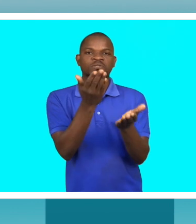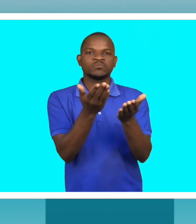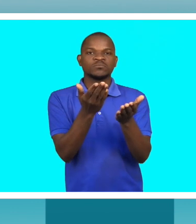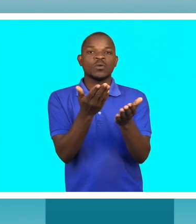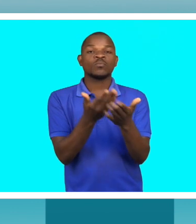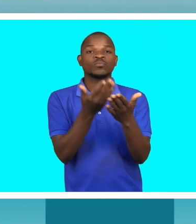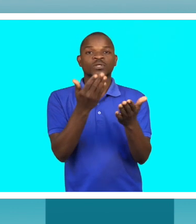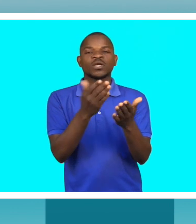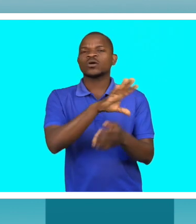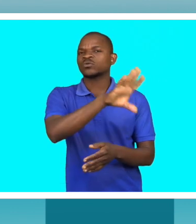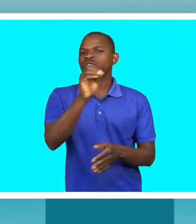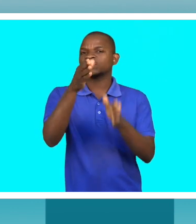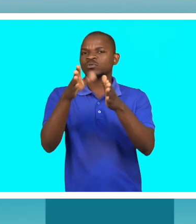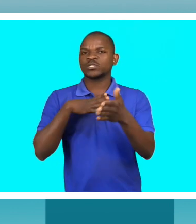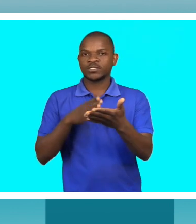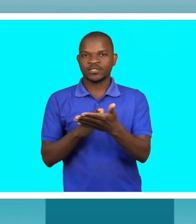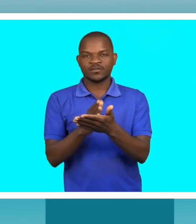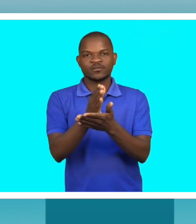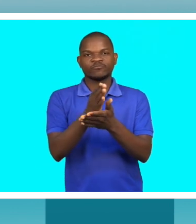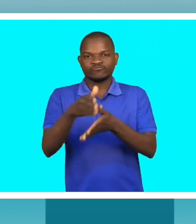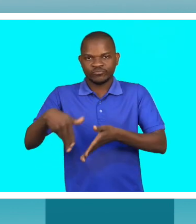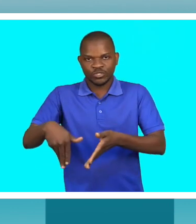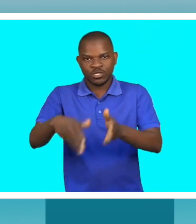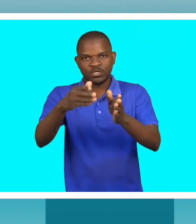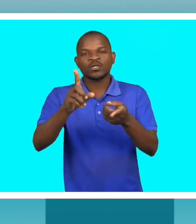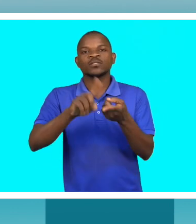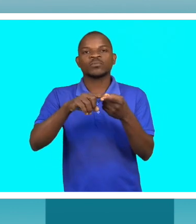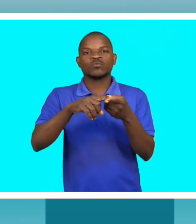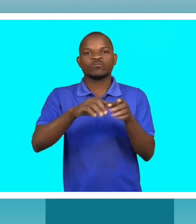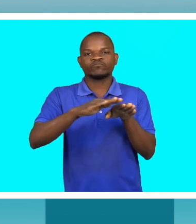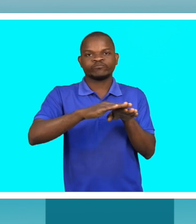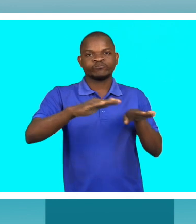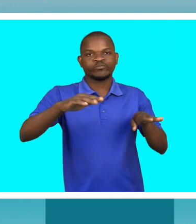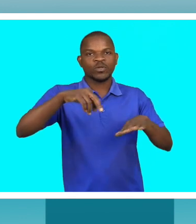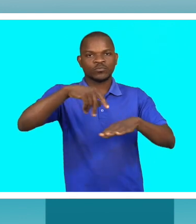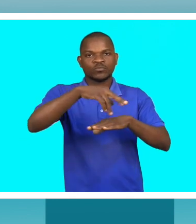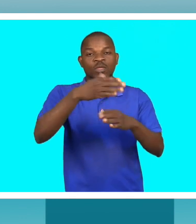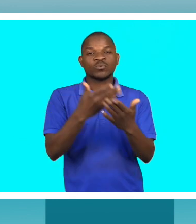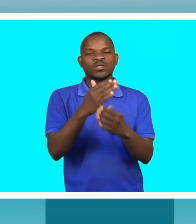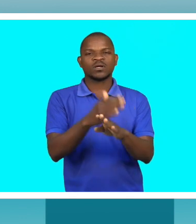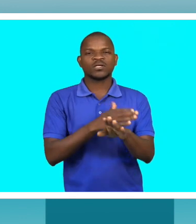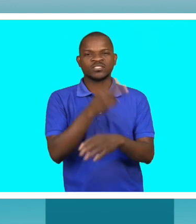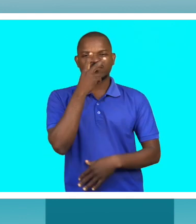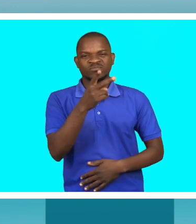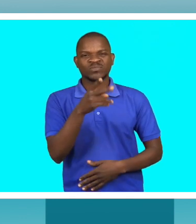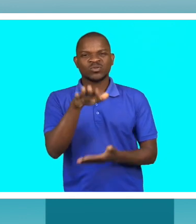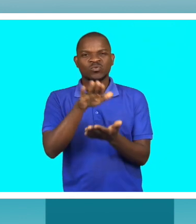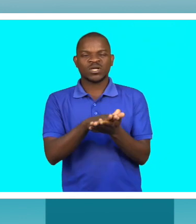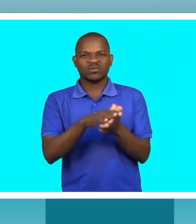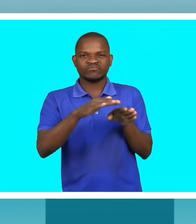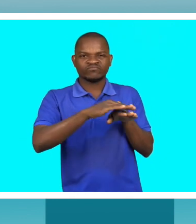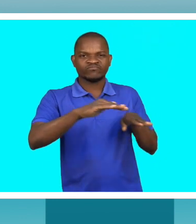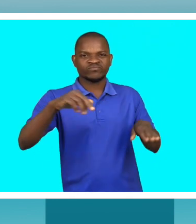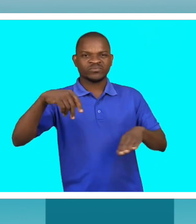andar na estrada e toda a gente merece andar nos passeios o que nós vimos é que os passeios não estavam adequados para poder